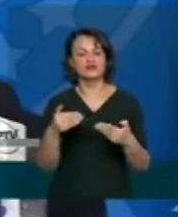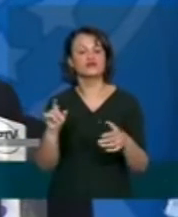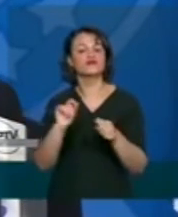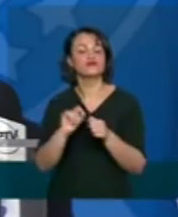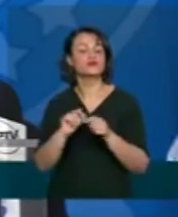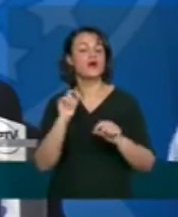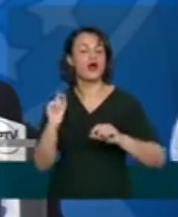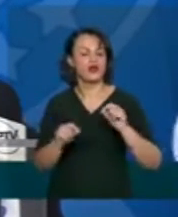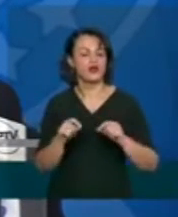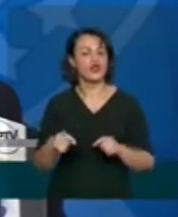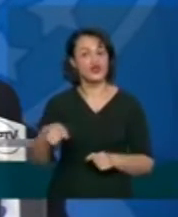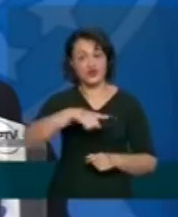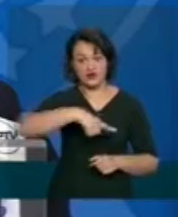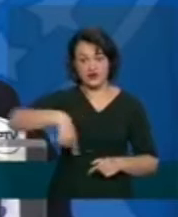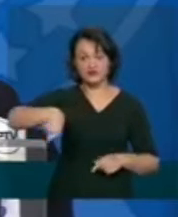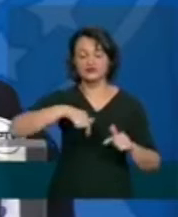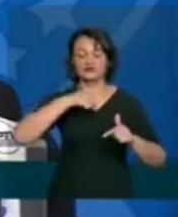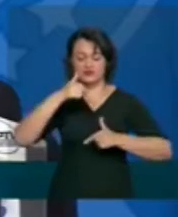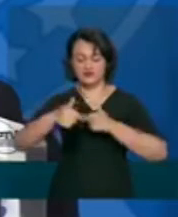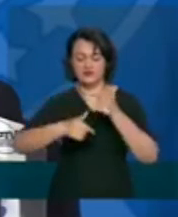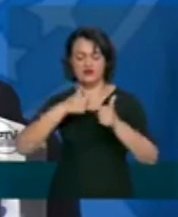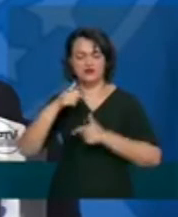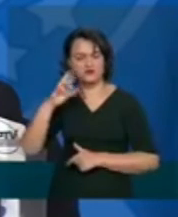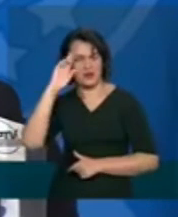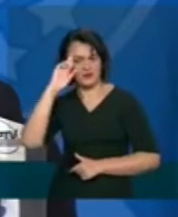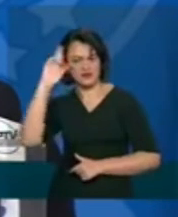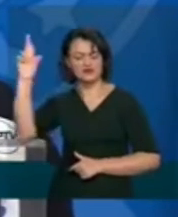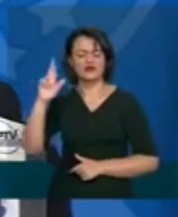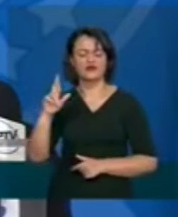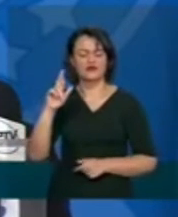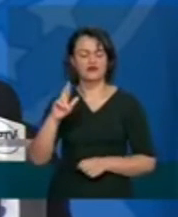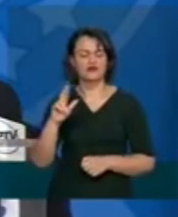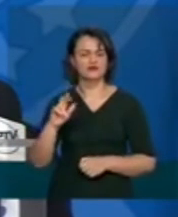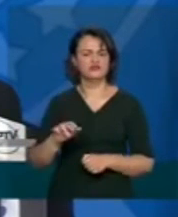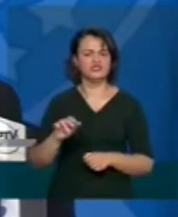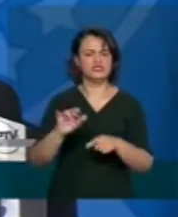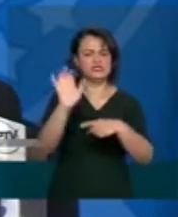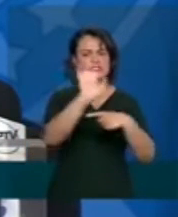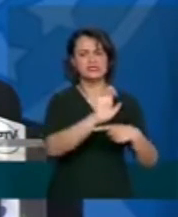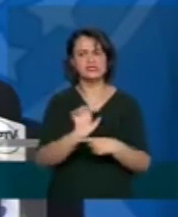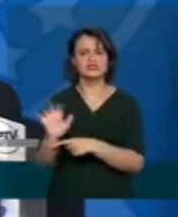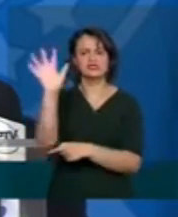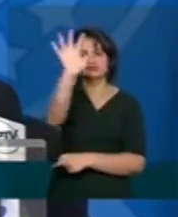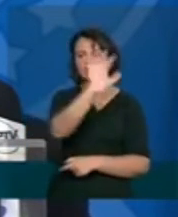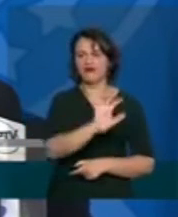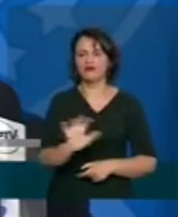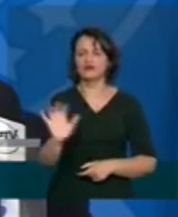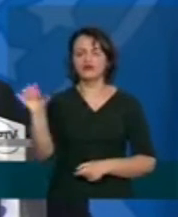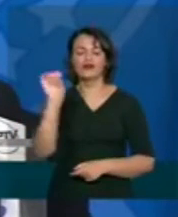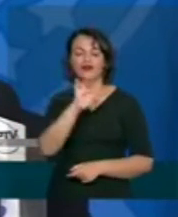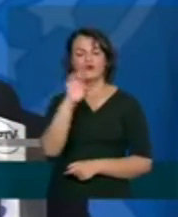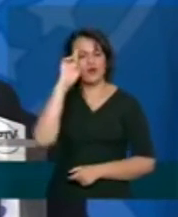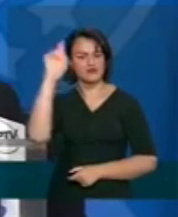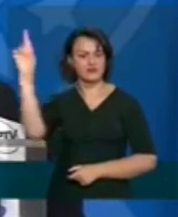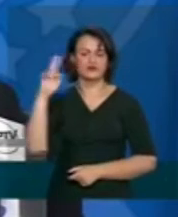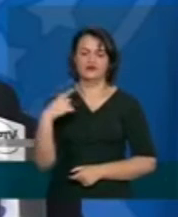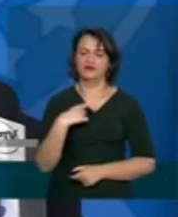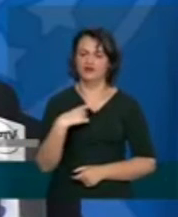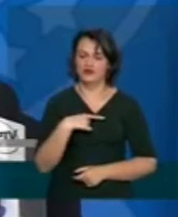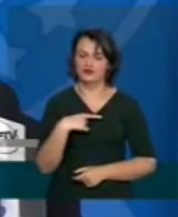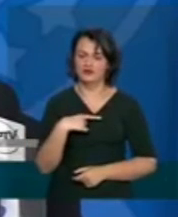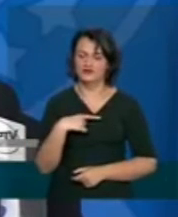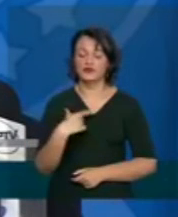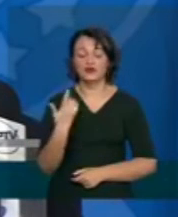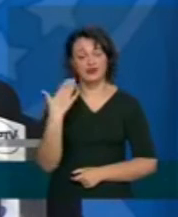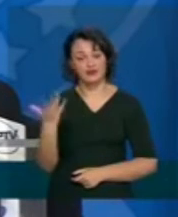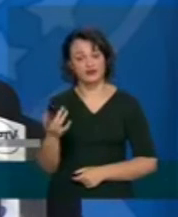estamos trabalhando com as nossas superintendências regionais porque cada estado tem uma superintendência do ministério então